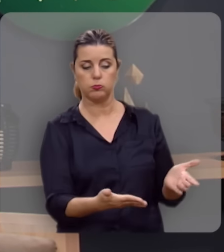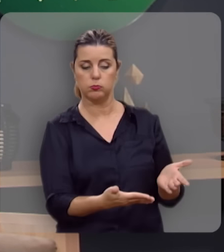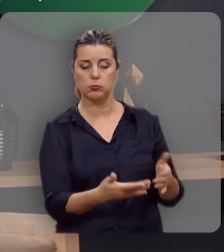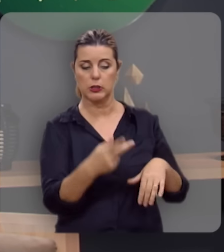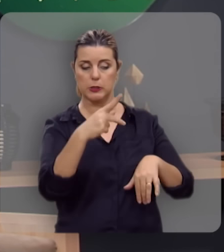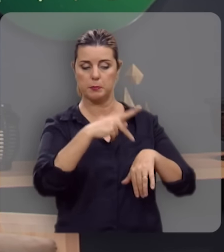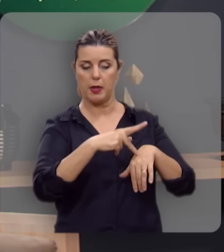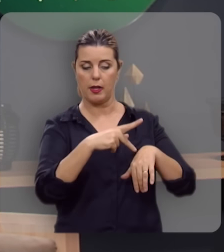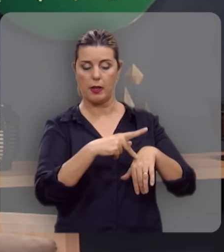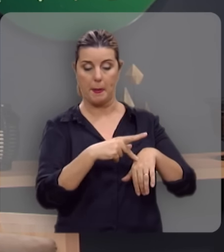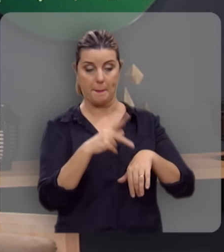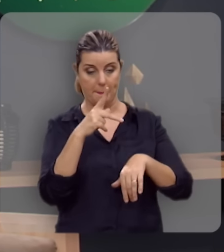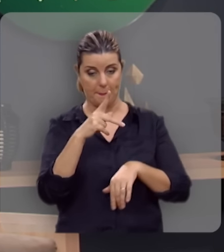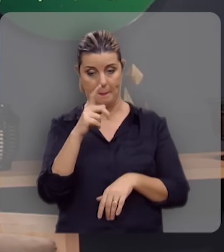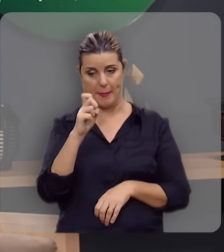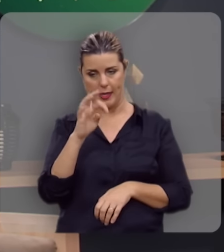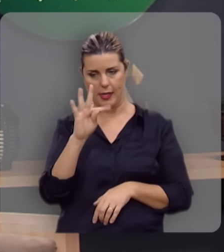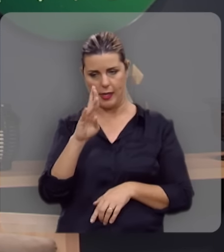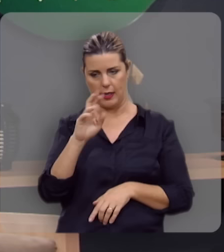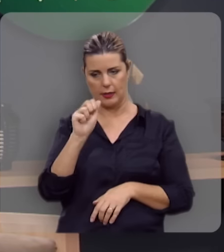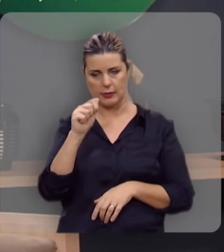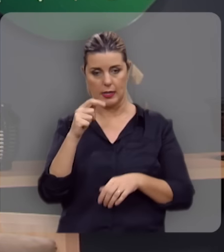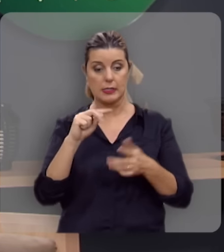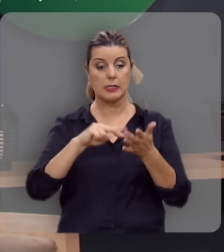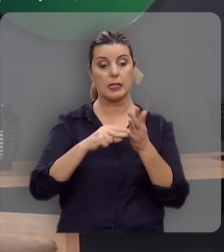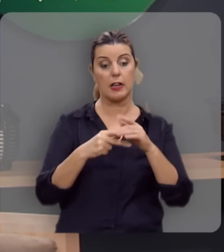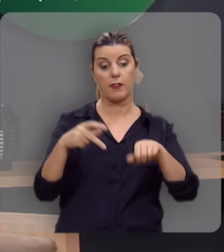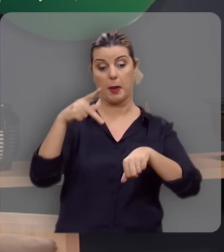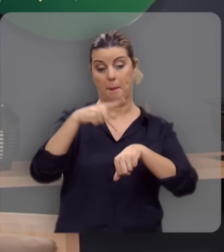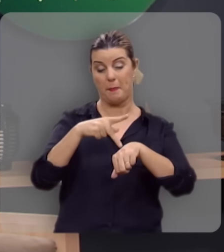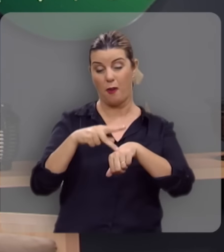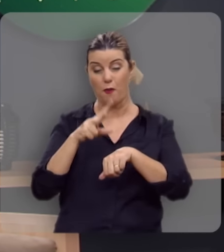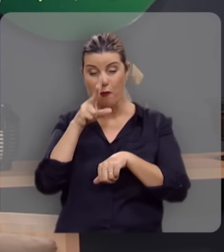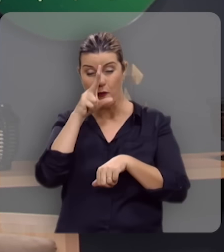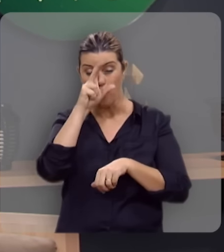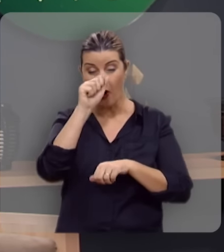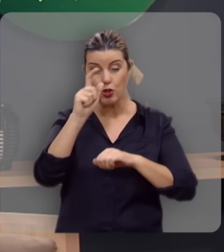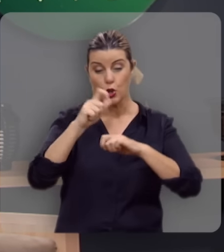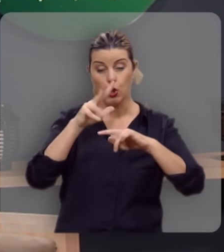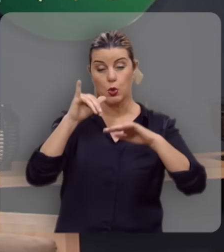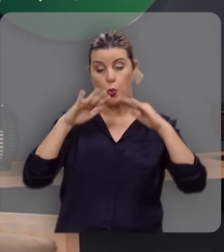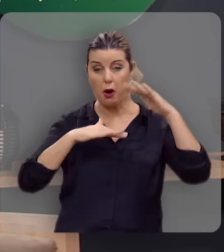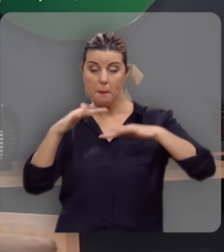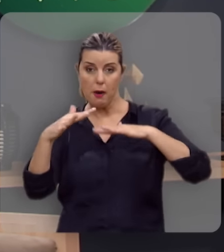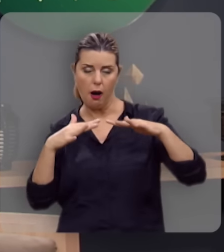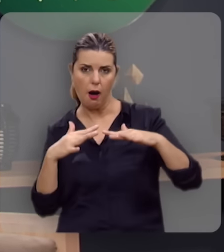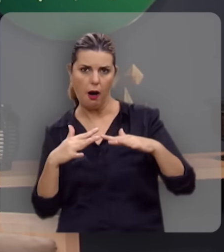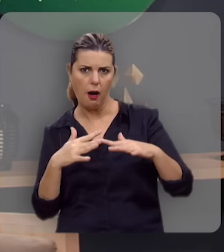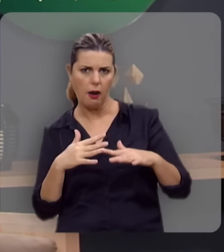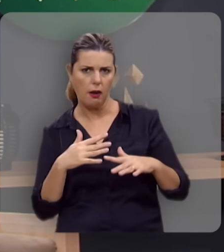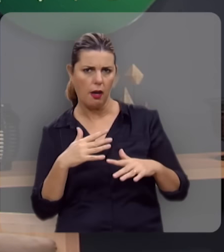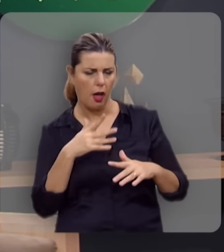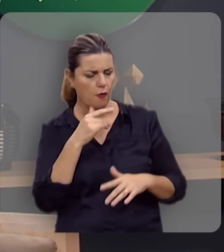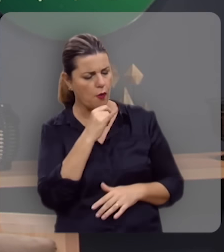maciço rochoso. E Petra, pedra, é rocha inabalável. Então Jesus está dizendo para Pedro, Pedro,